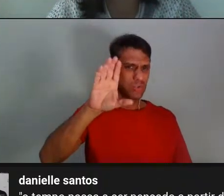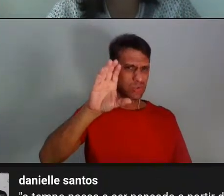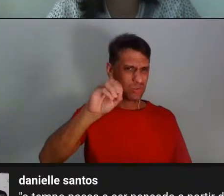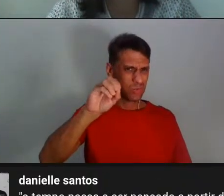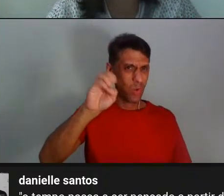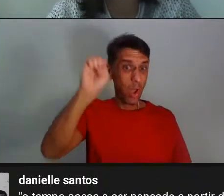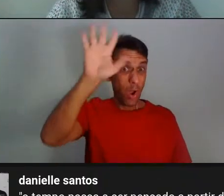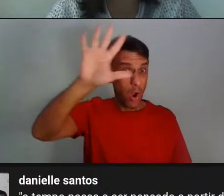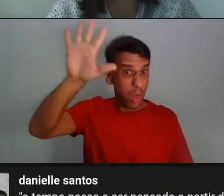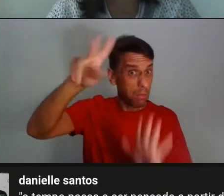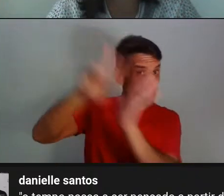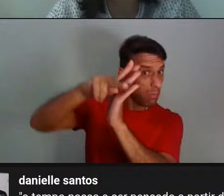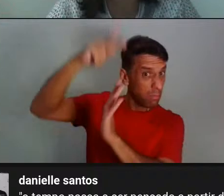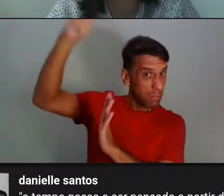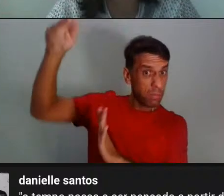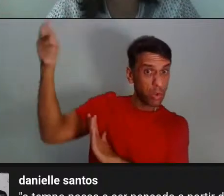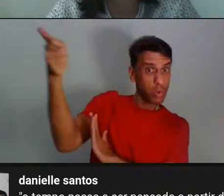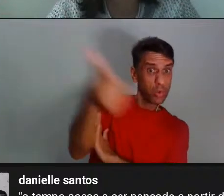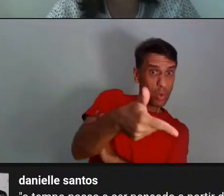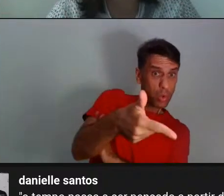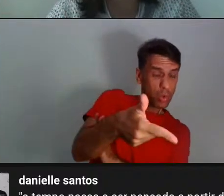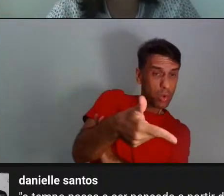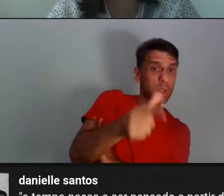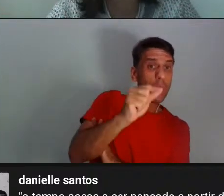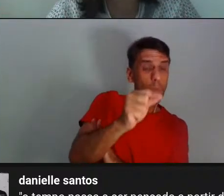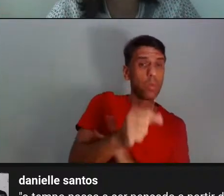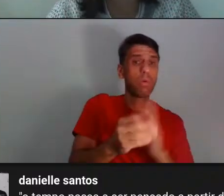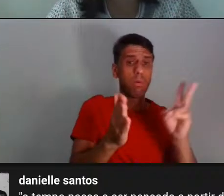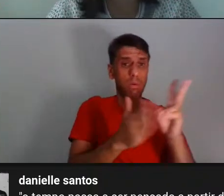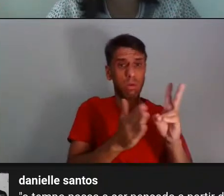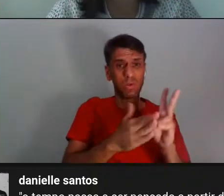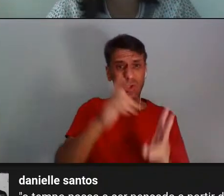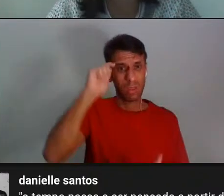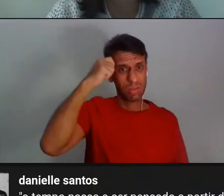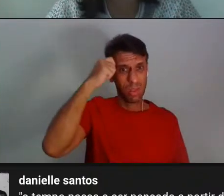E isso foi uma pesquisa feita pela Universidade Federal do Ceará.